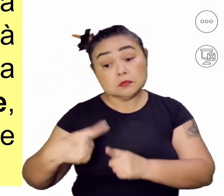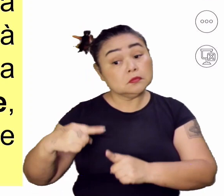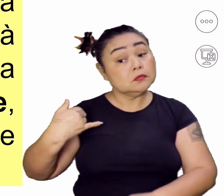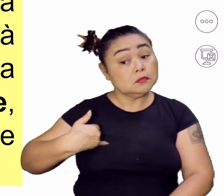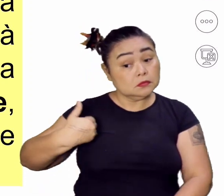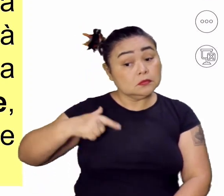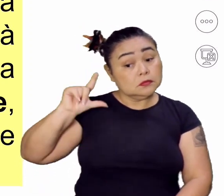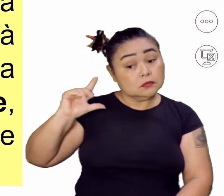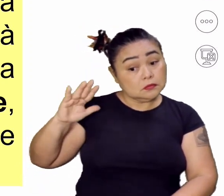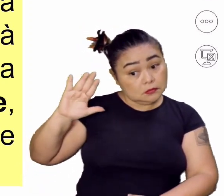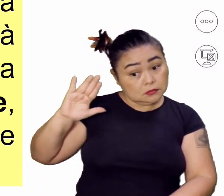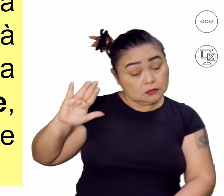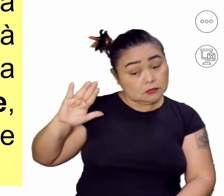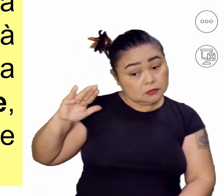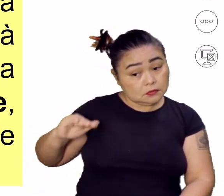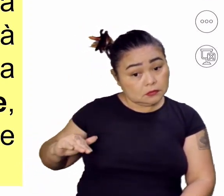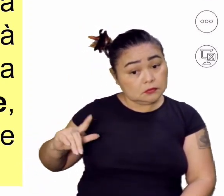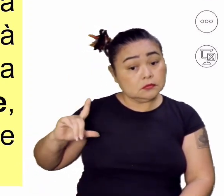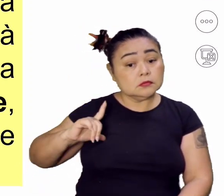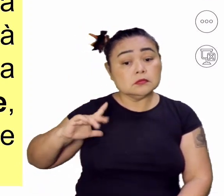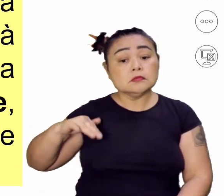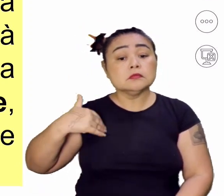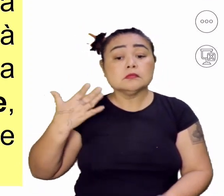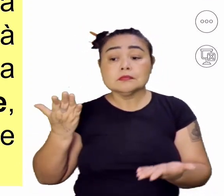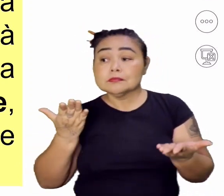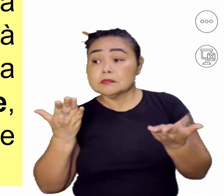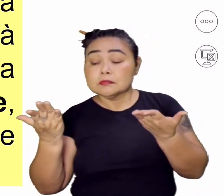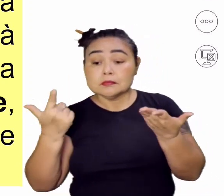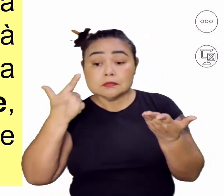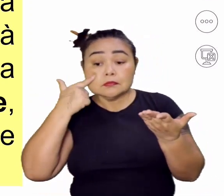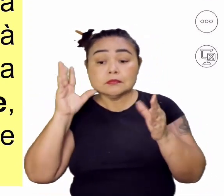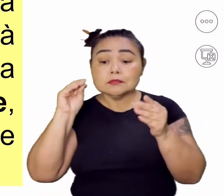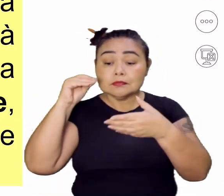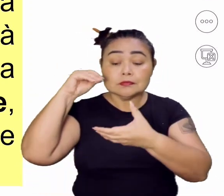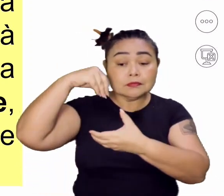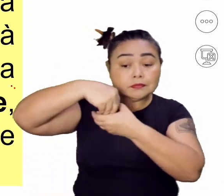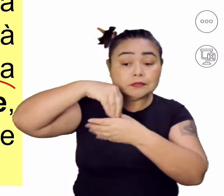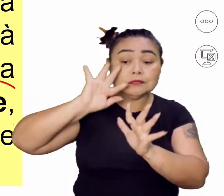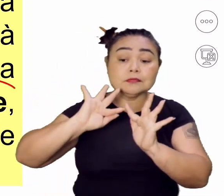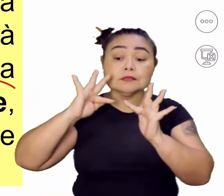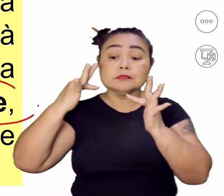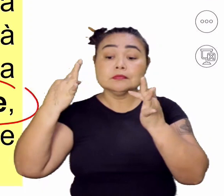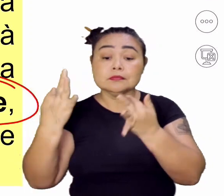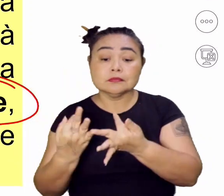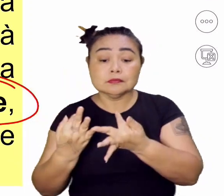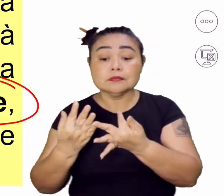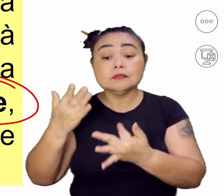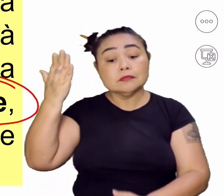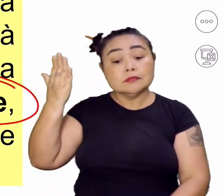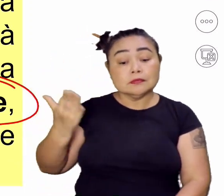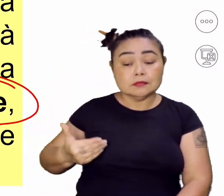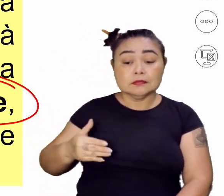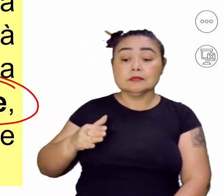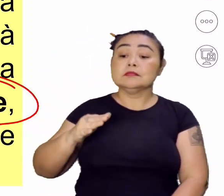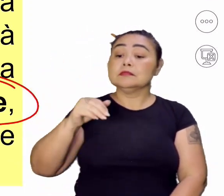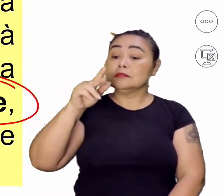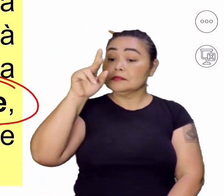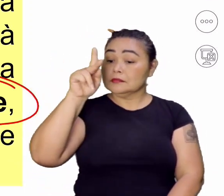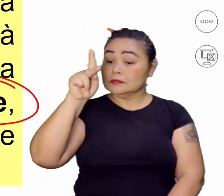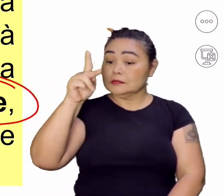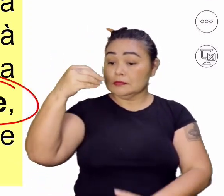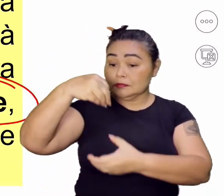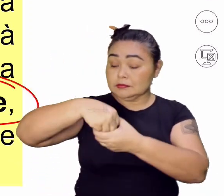atendendo a proximidade de parentesco, coube ao cardeal Dom Henrique, que era tio de Dom